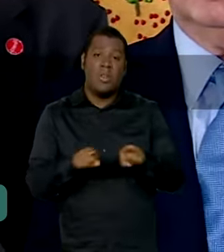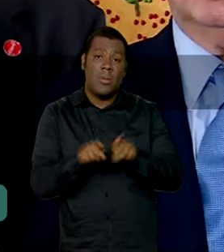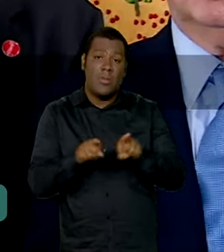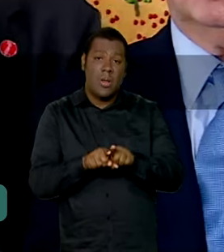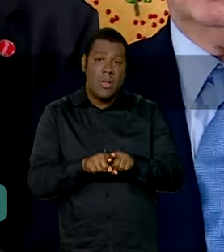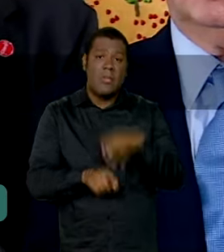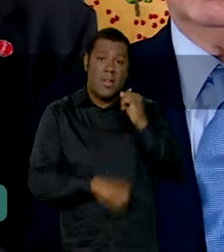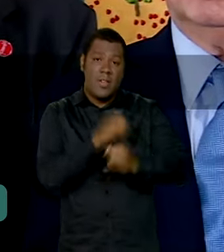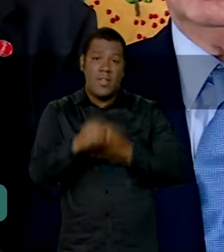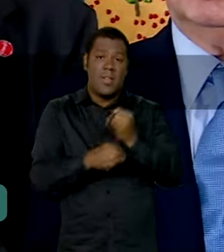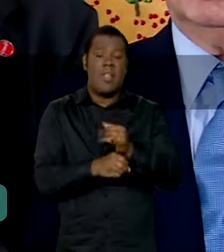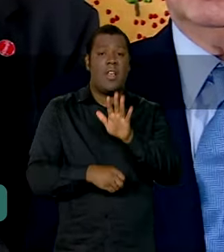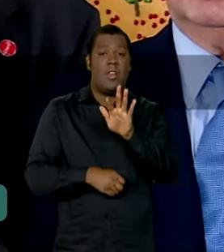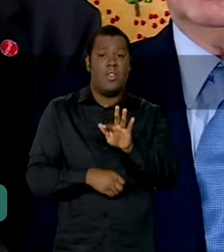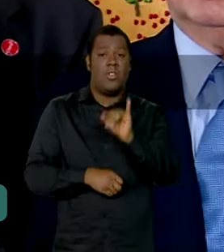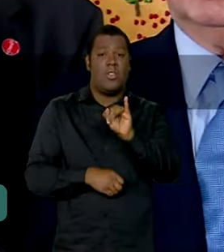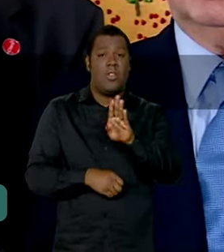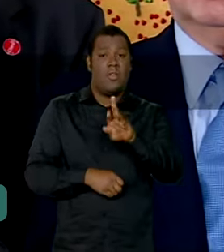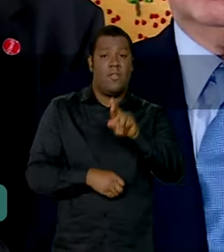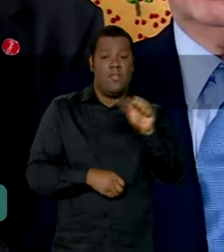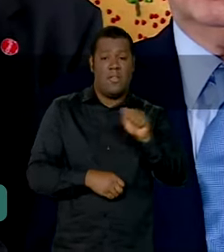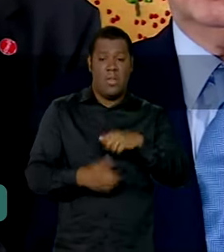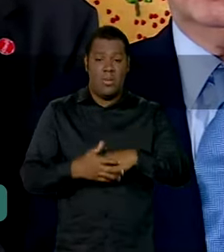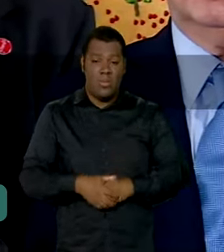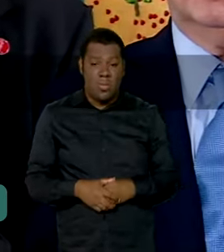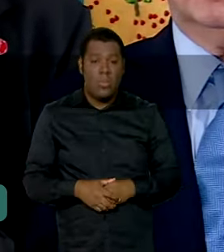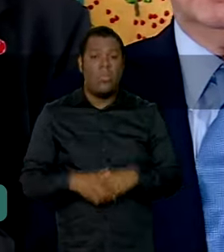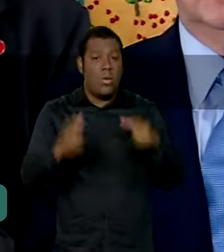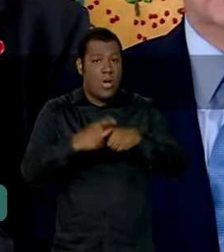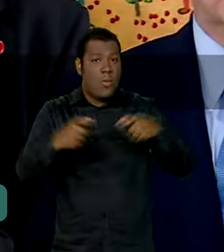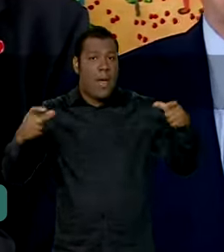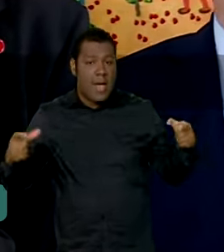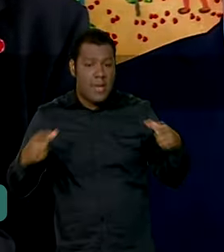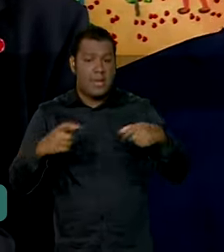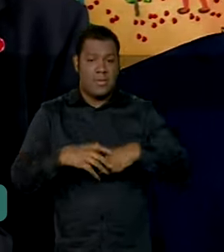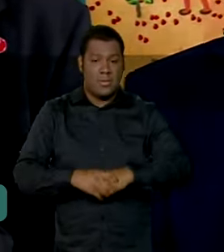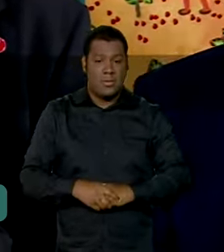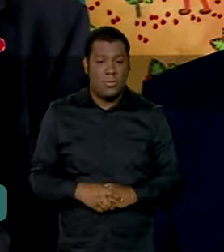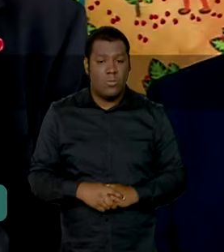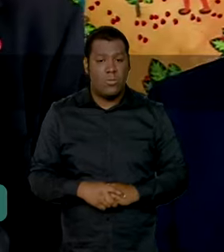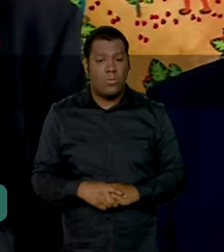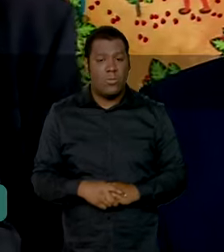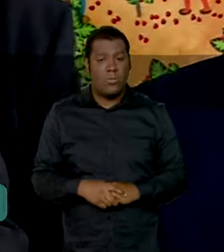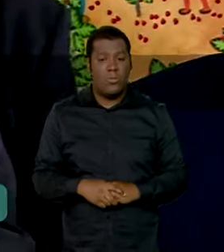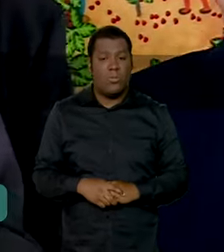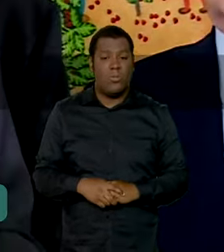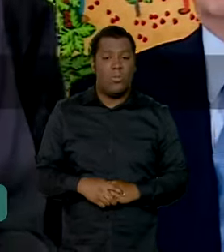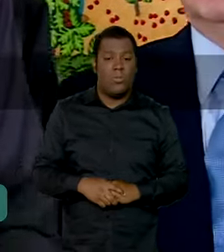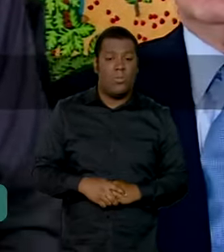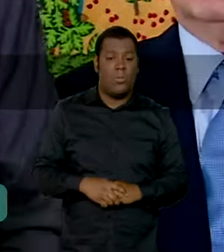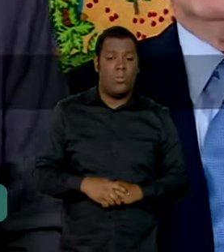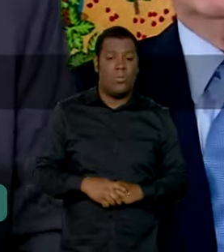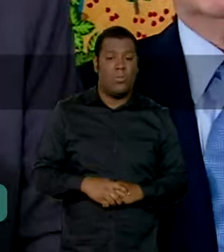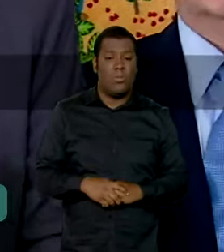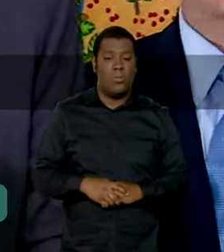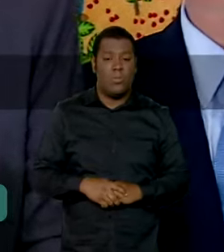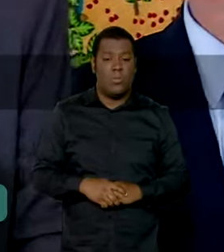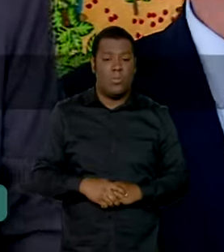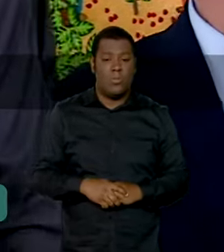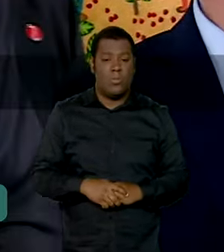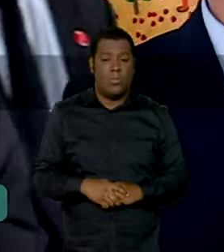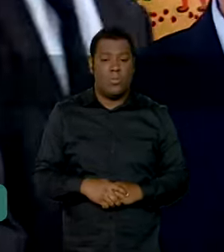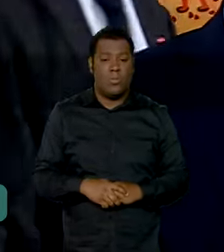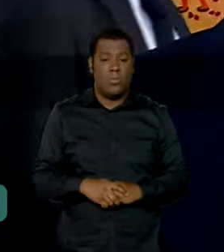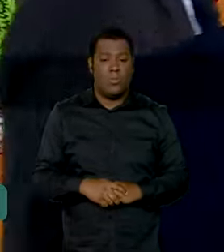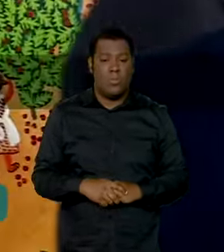cada vez tem que ser mais amplia, cubriendo mais área. E obviamente o serviço